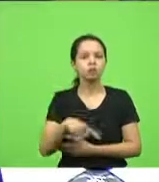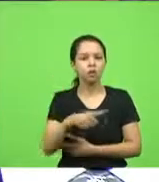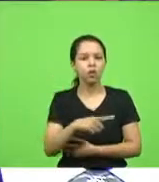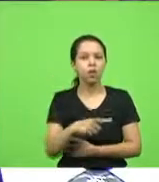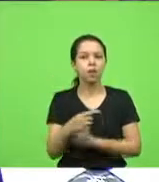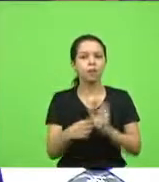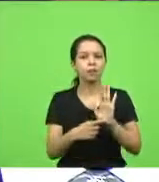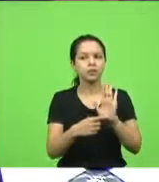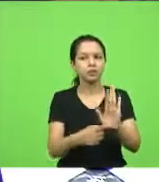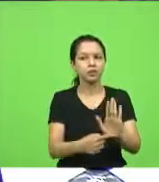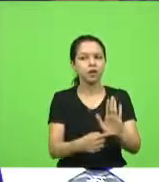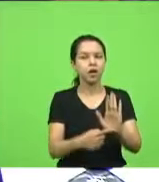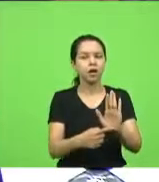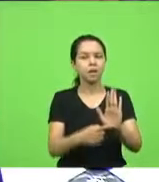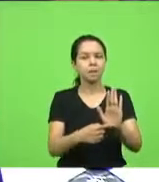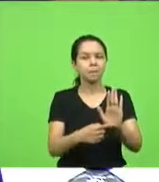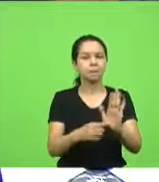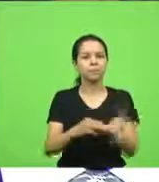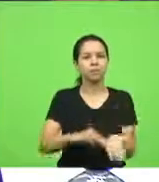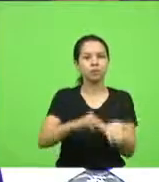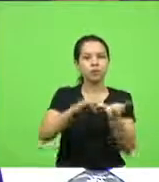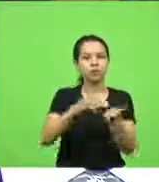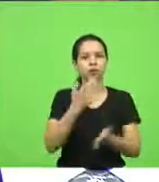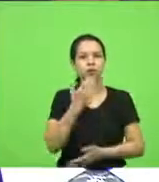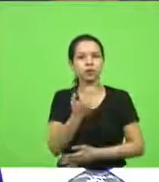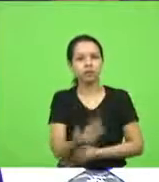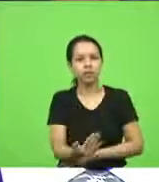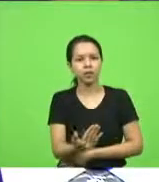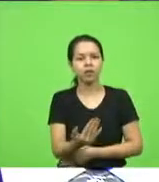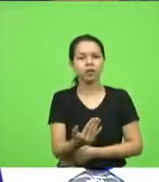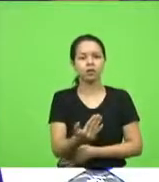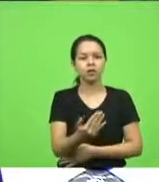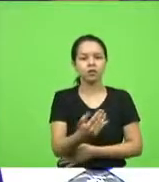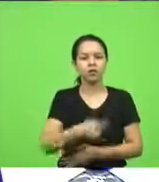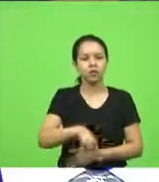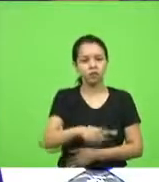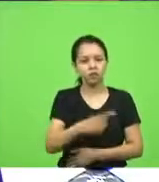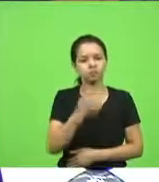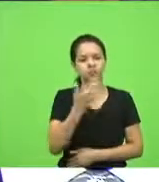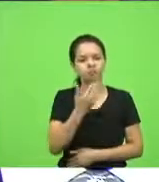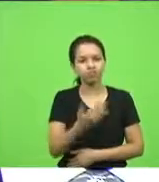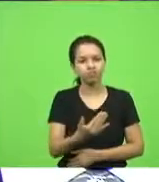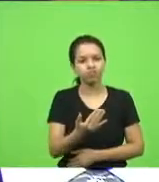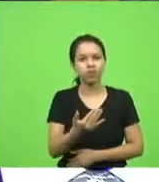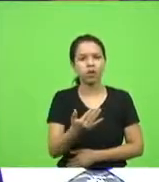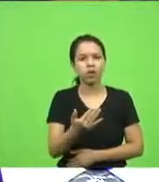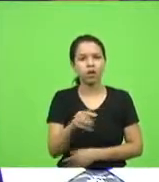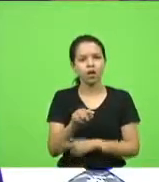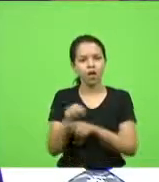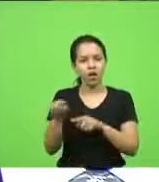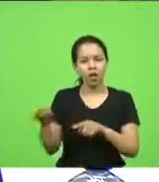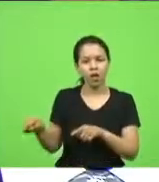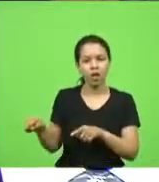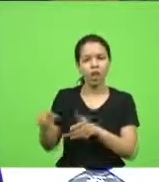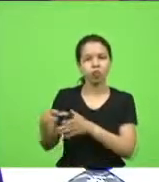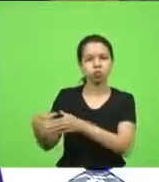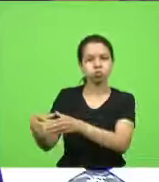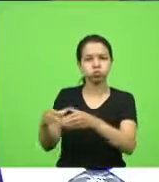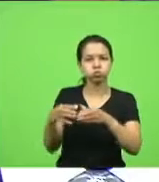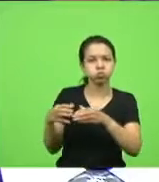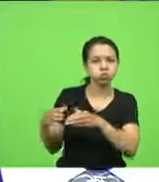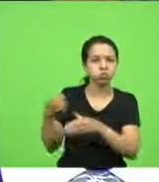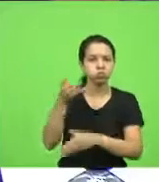moções, requerimentos pedindo, implorando, parece que nós estamos sempre implorando para que as operadoras coloquem um